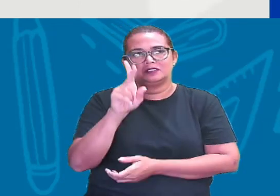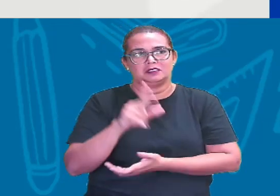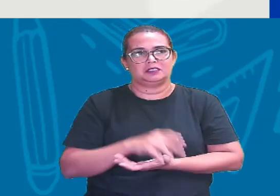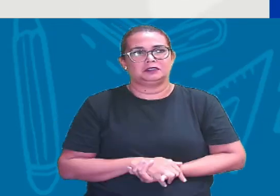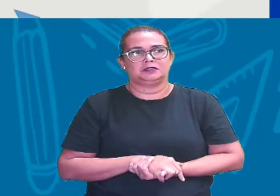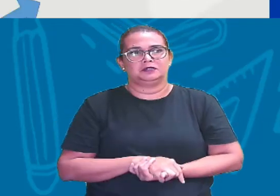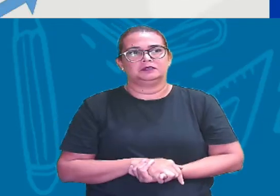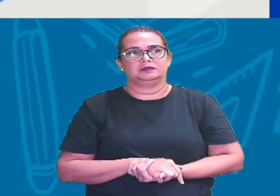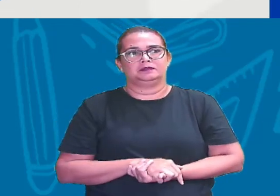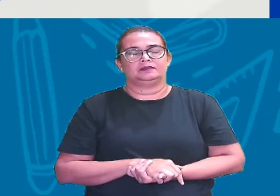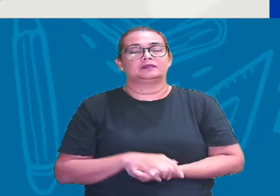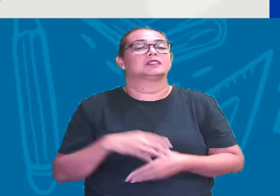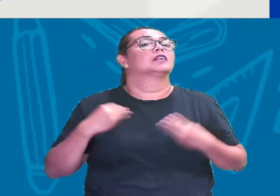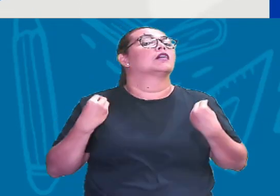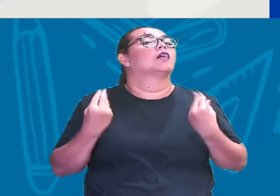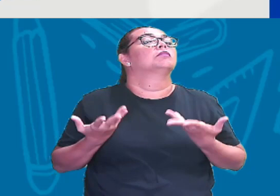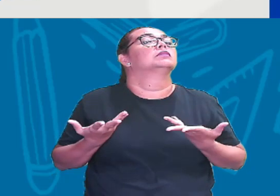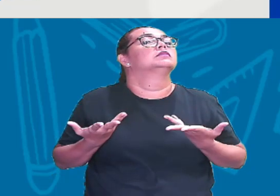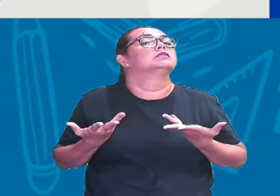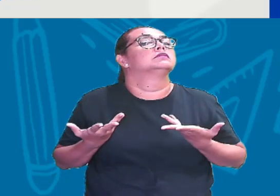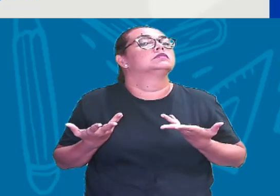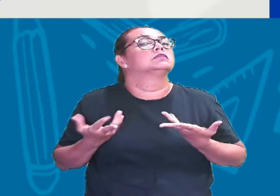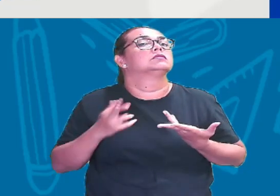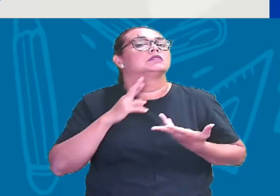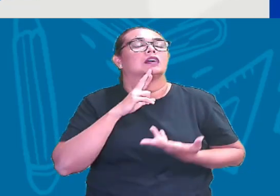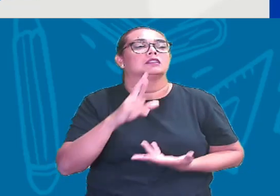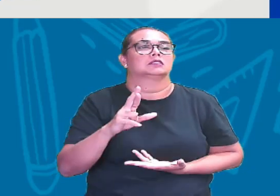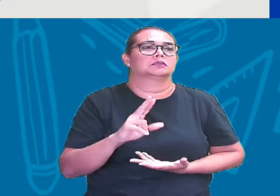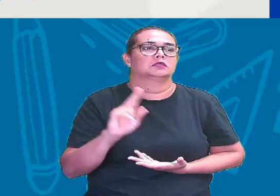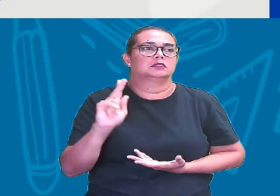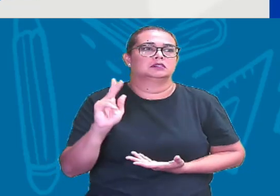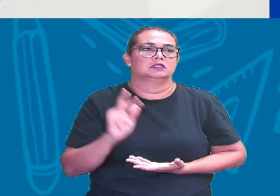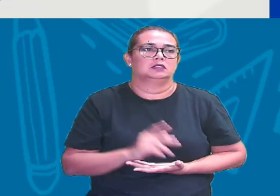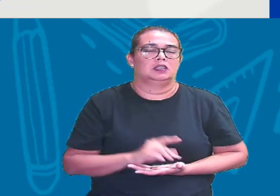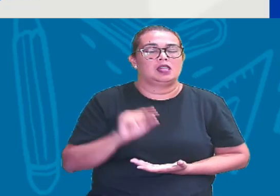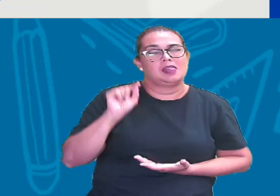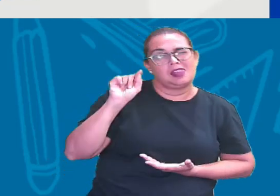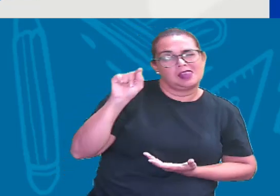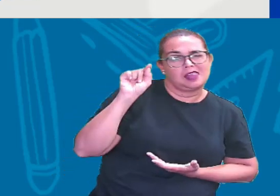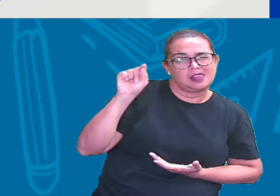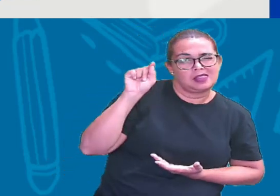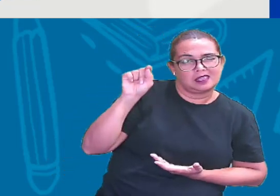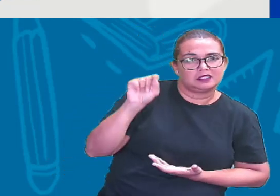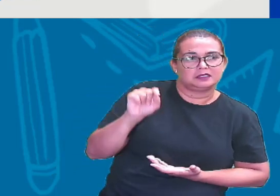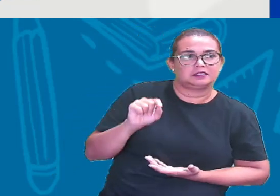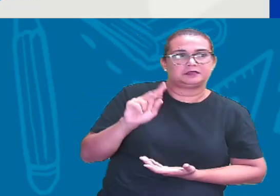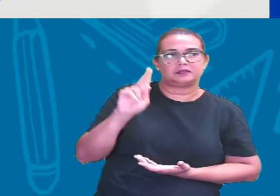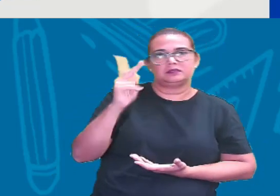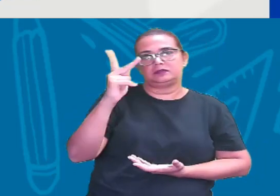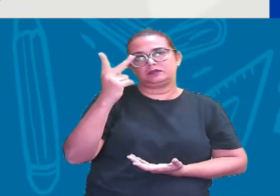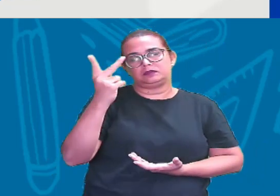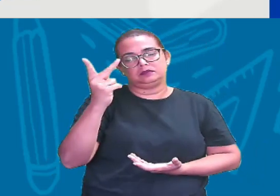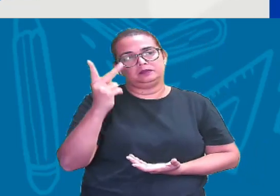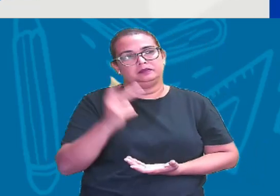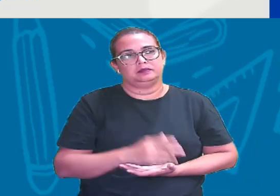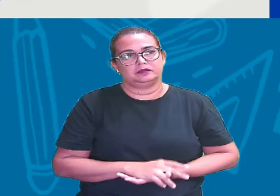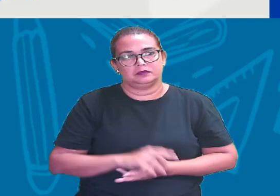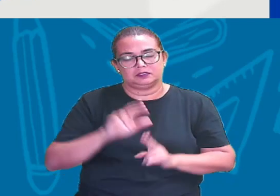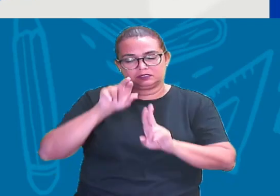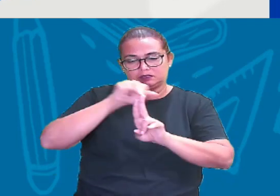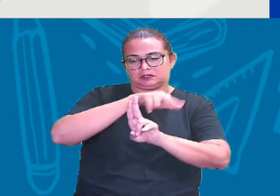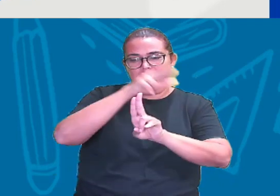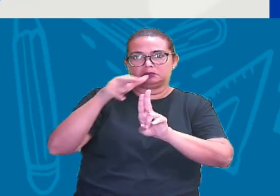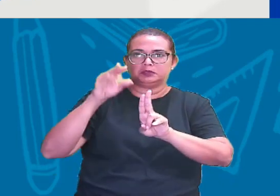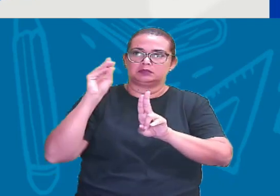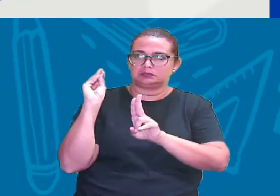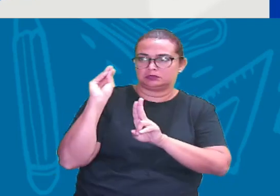Então Como ficamos? Então é ali A letra H O Pi está